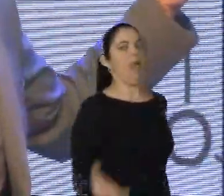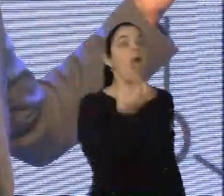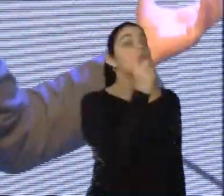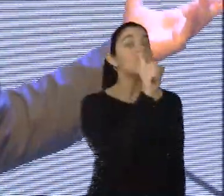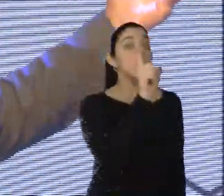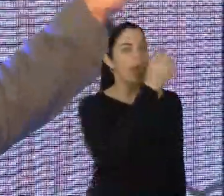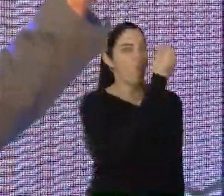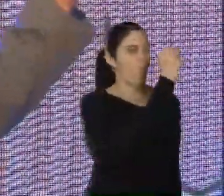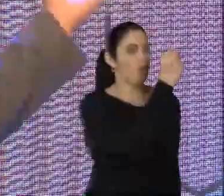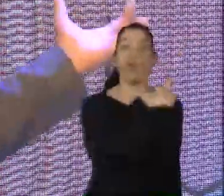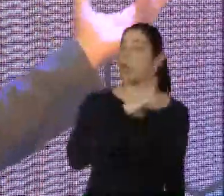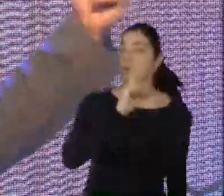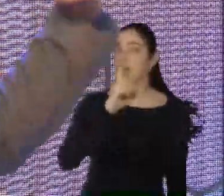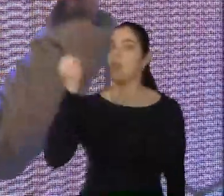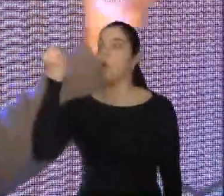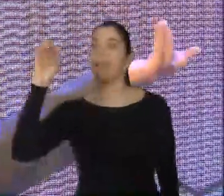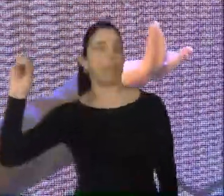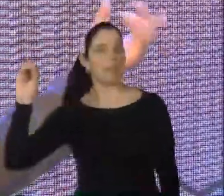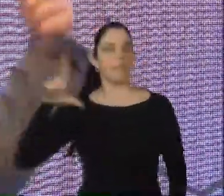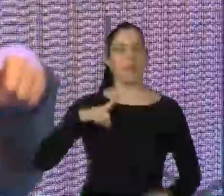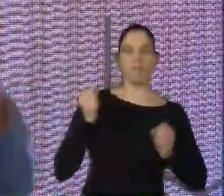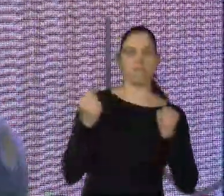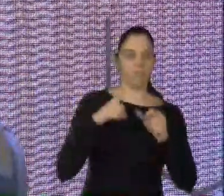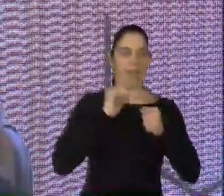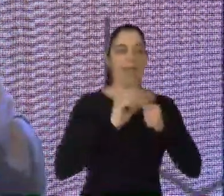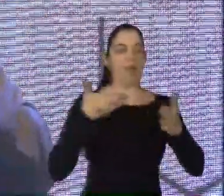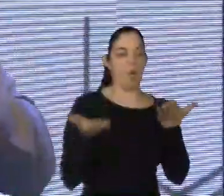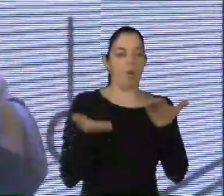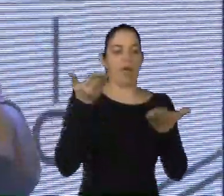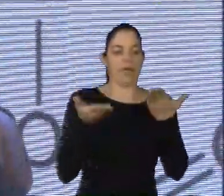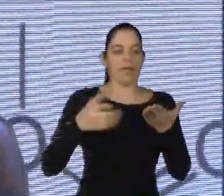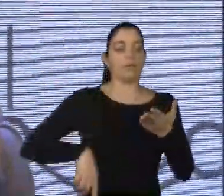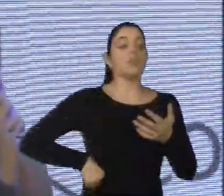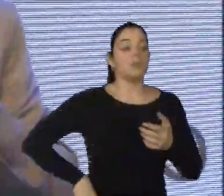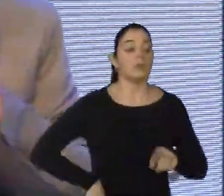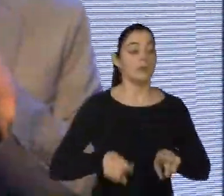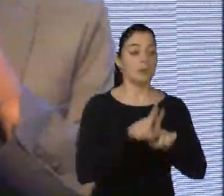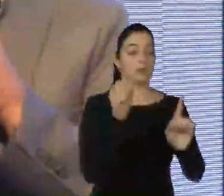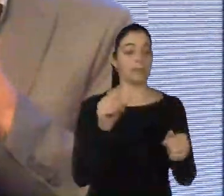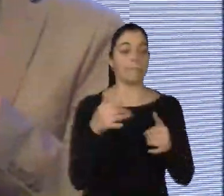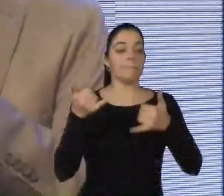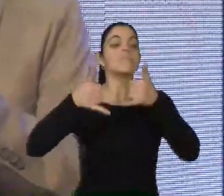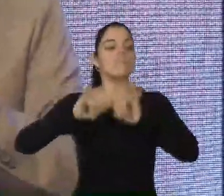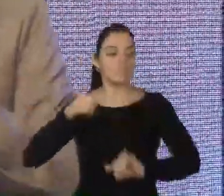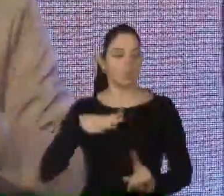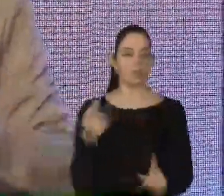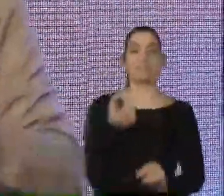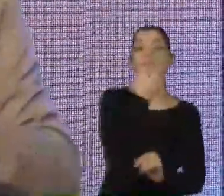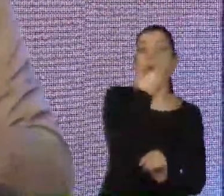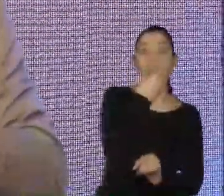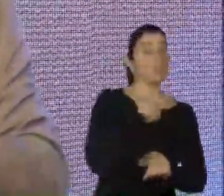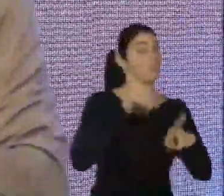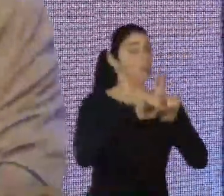químico, um remédio, que vai interferir no funcionamento de neurotransmissores para, então, te dar uma função superior. Mas, por que não?